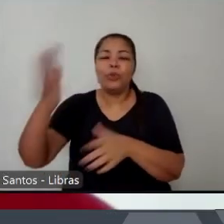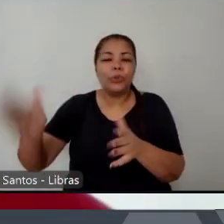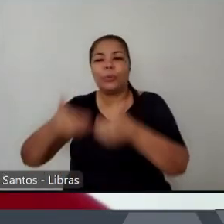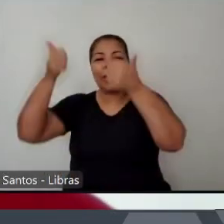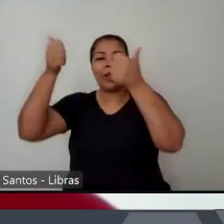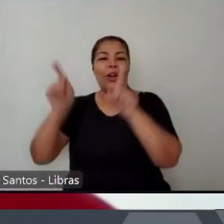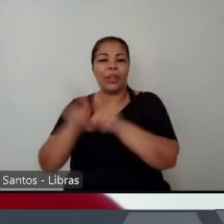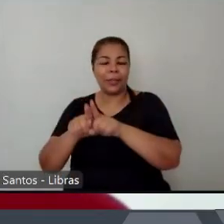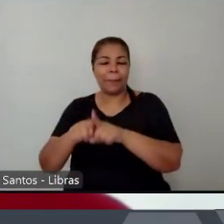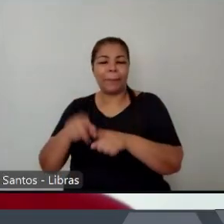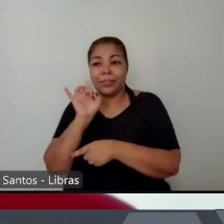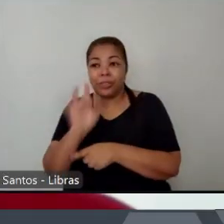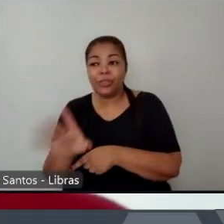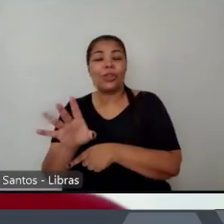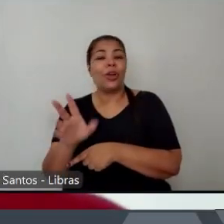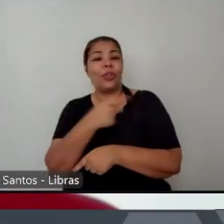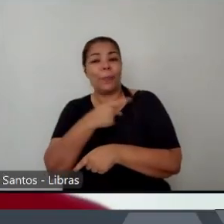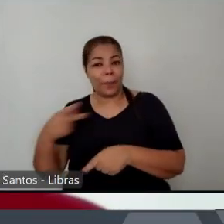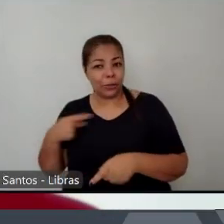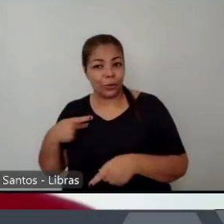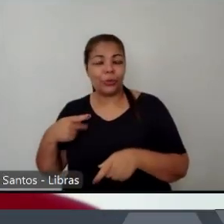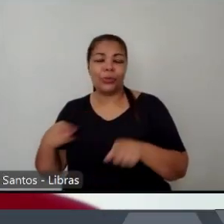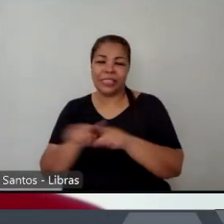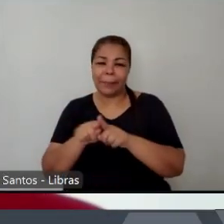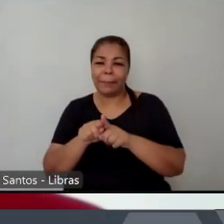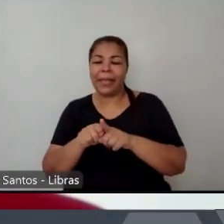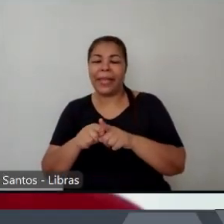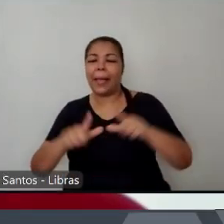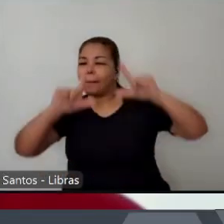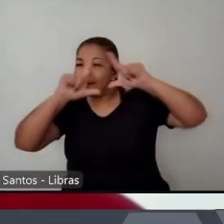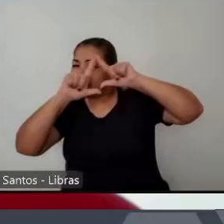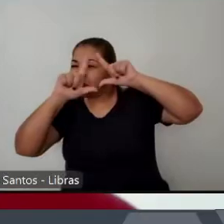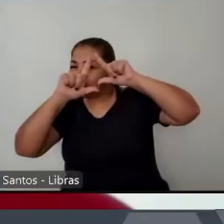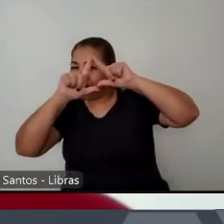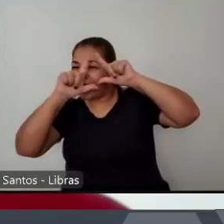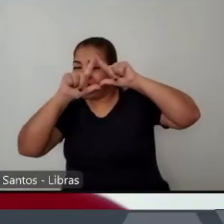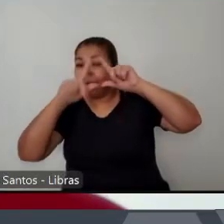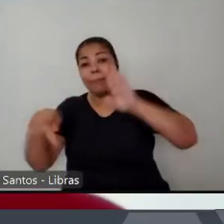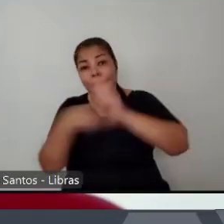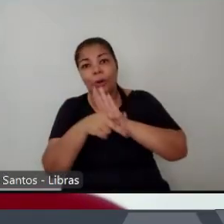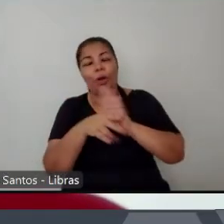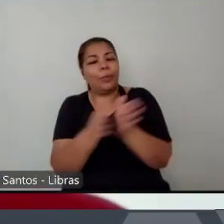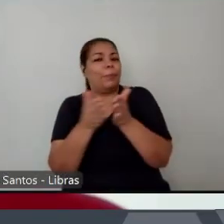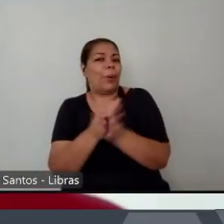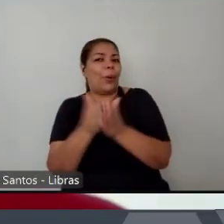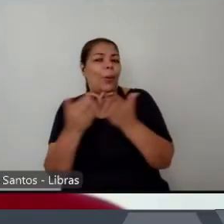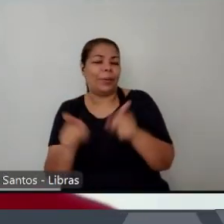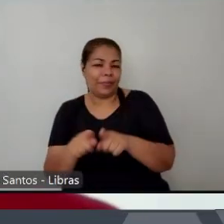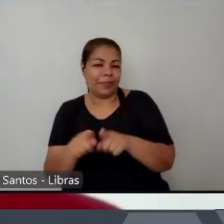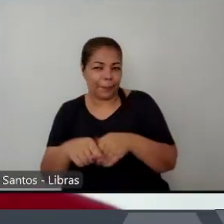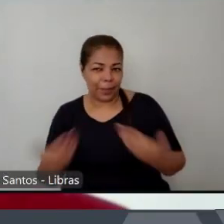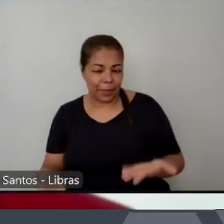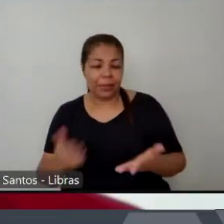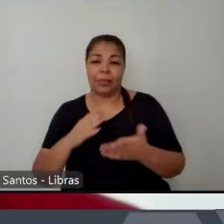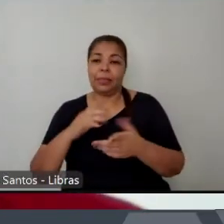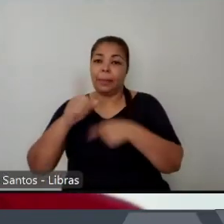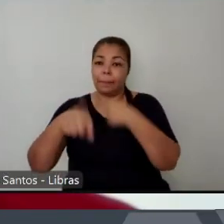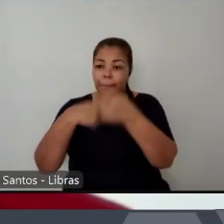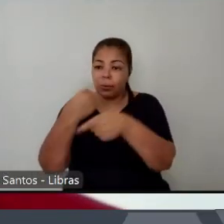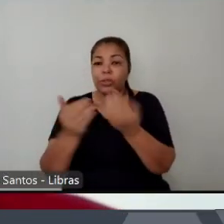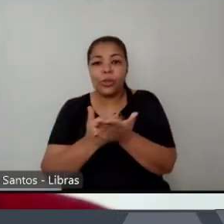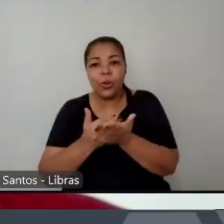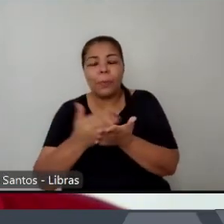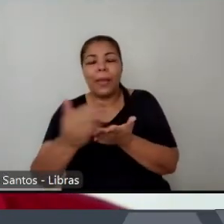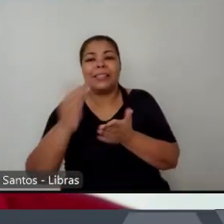essas maçonarias de pobres que além de criar autoestima a partir do momento que você acredita em Jesus você é amado por